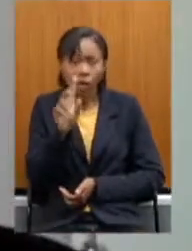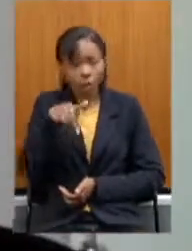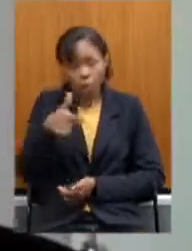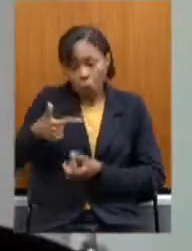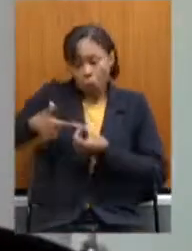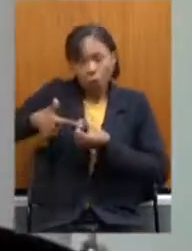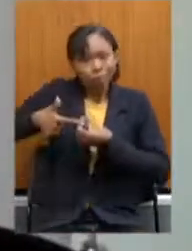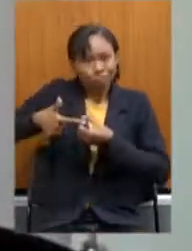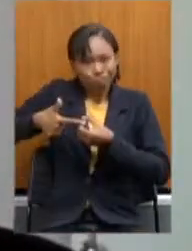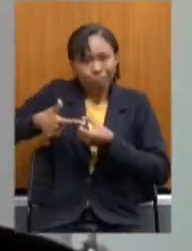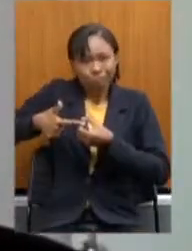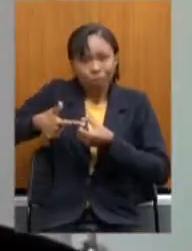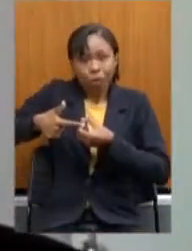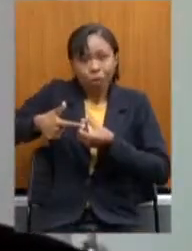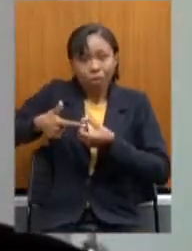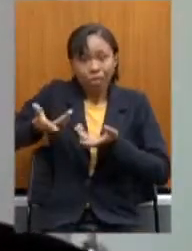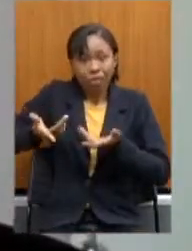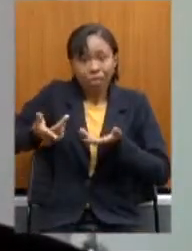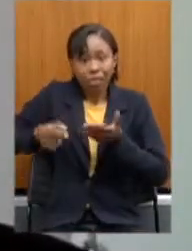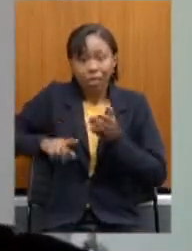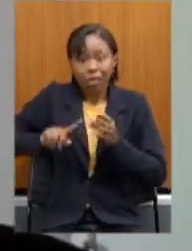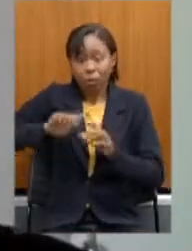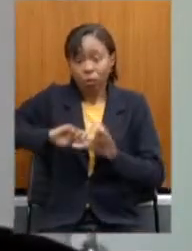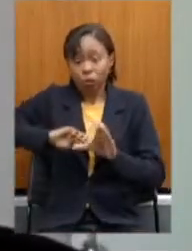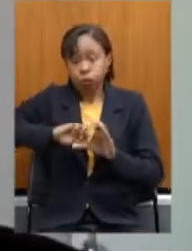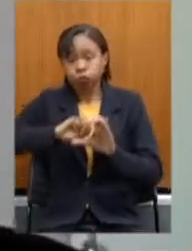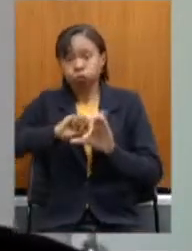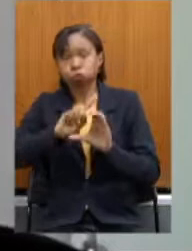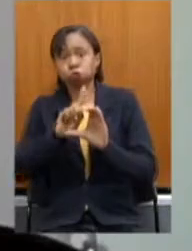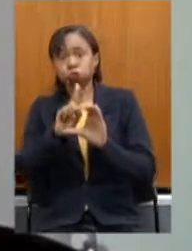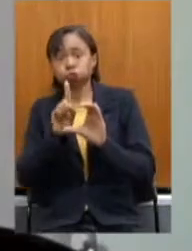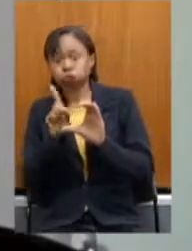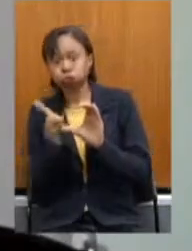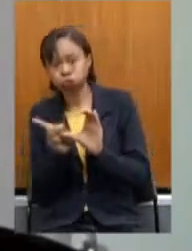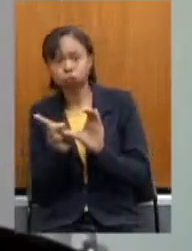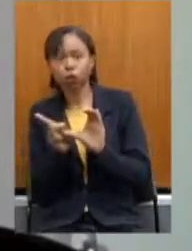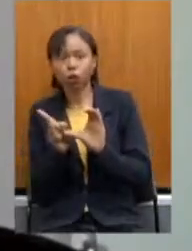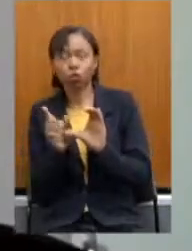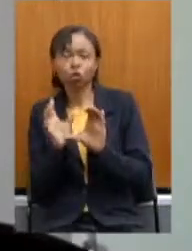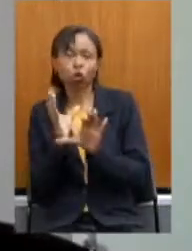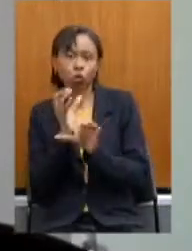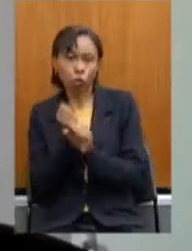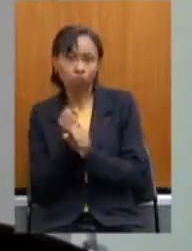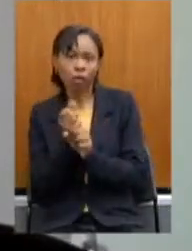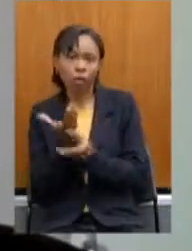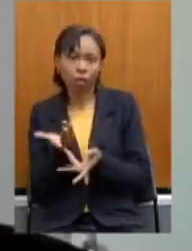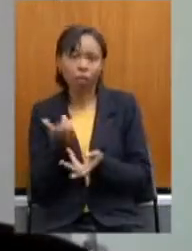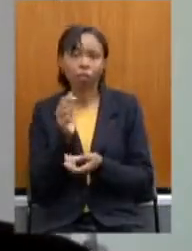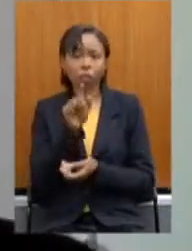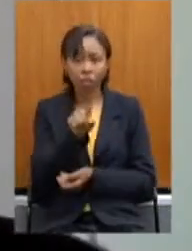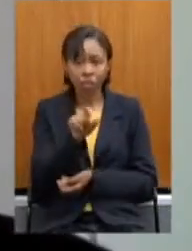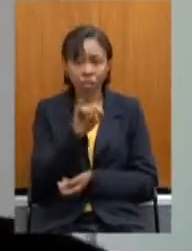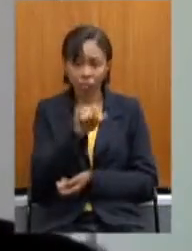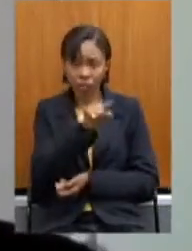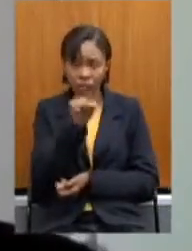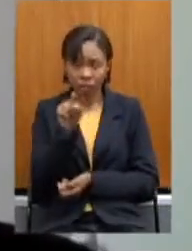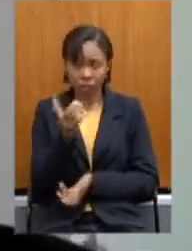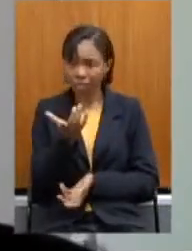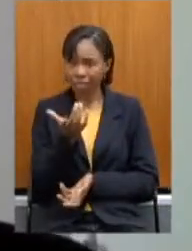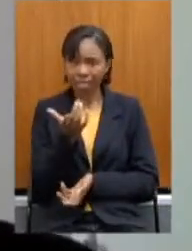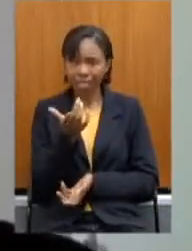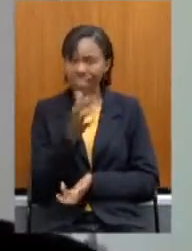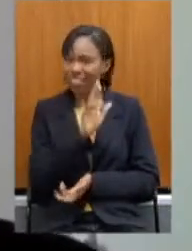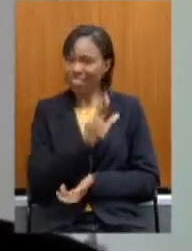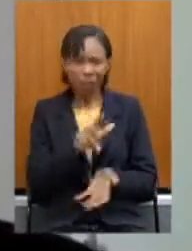Minas Gerais. Você, dono de posto de gasolina, que não é da rede eletrozema, está vendo aí como é que a